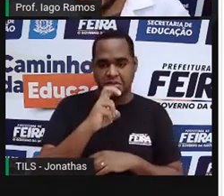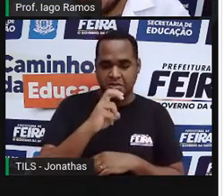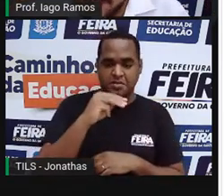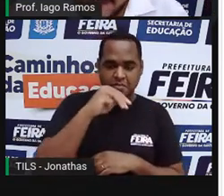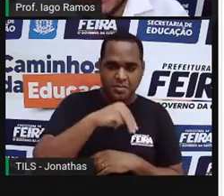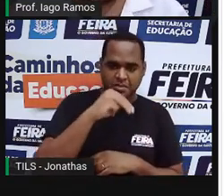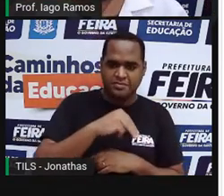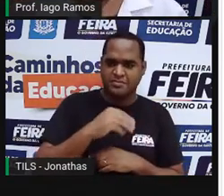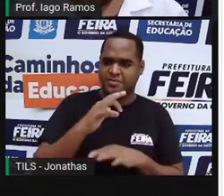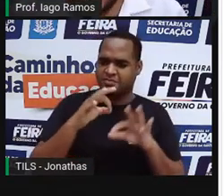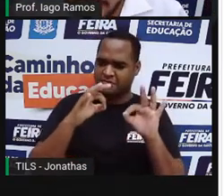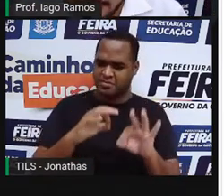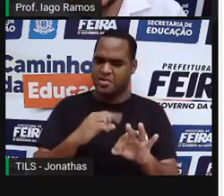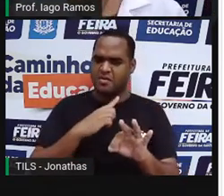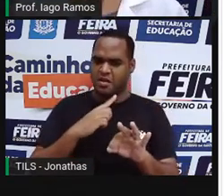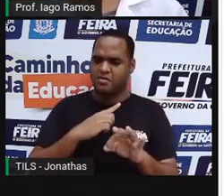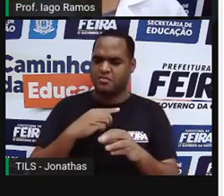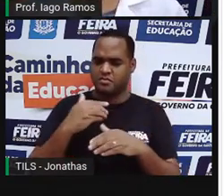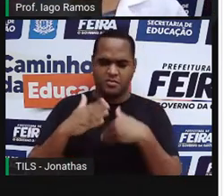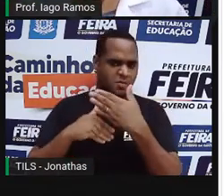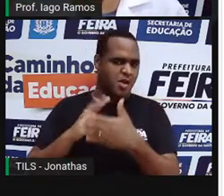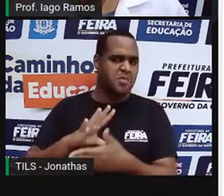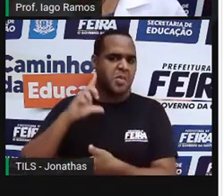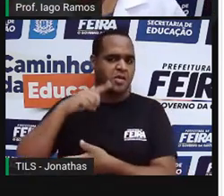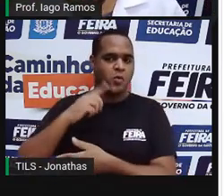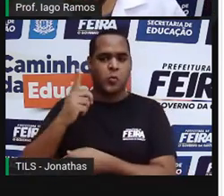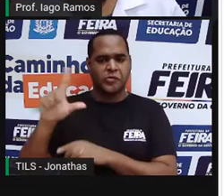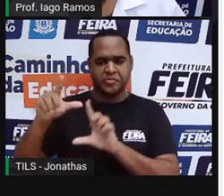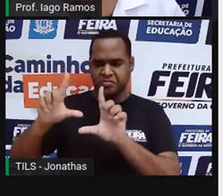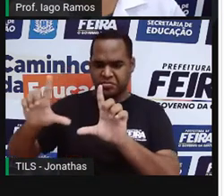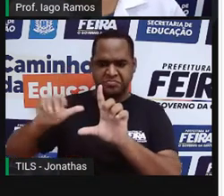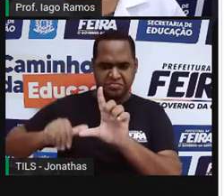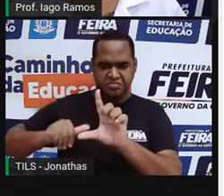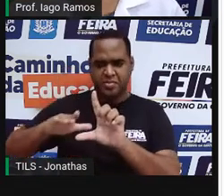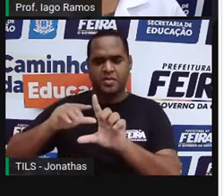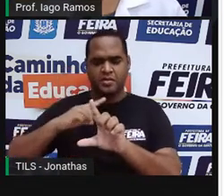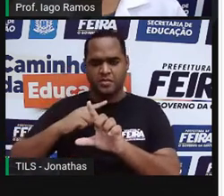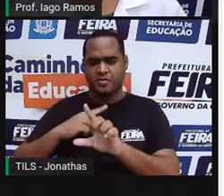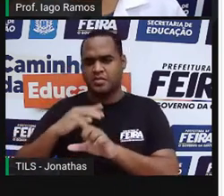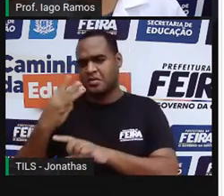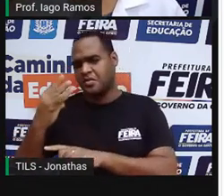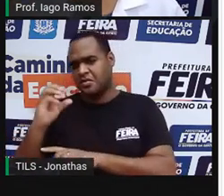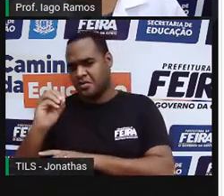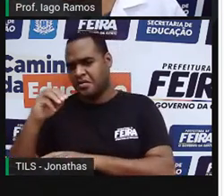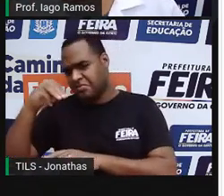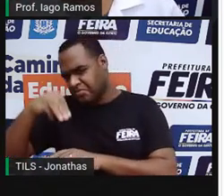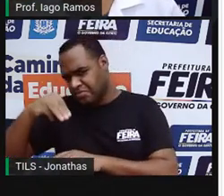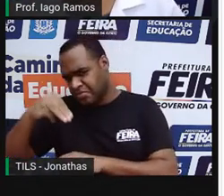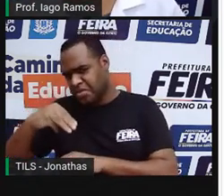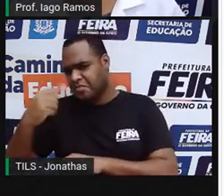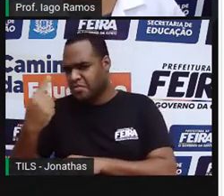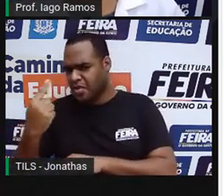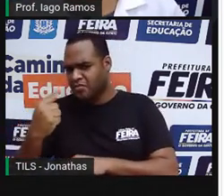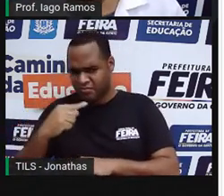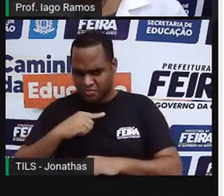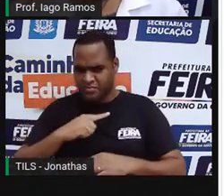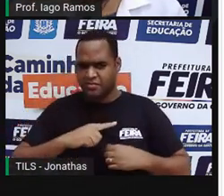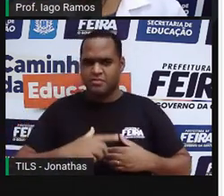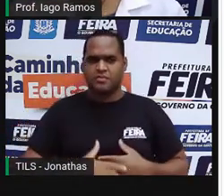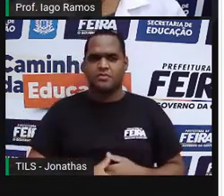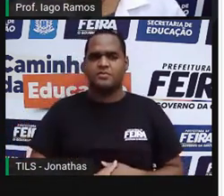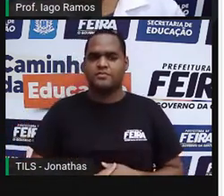é fato acontecer de outro gol ser feito aos 30 minutos do primeiro tempo?